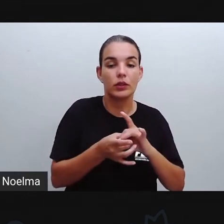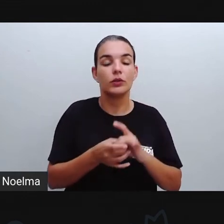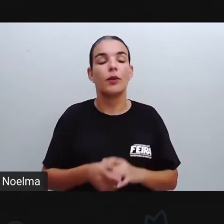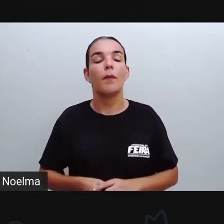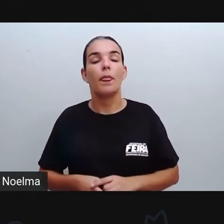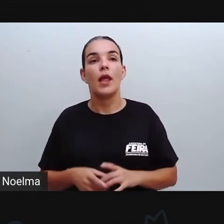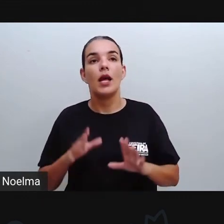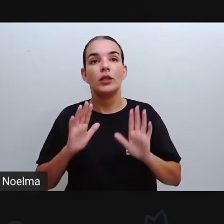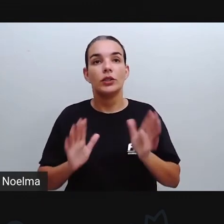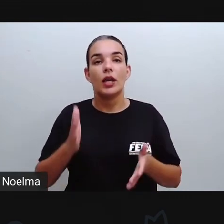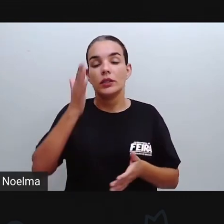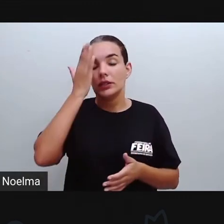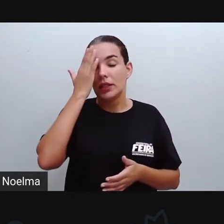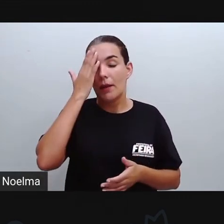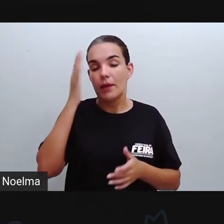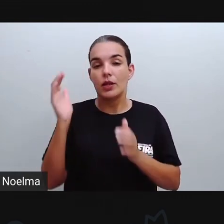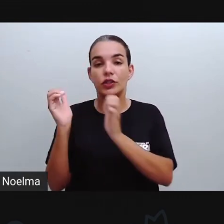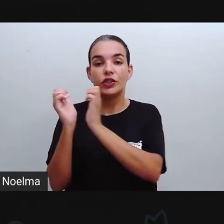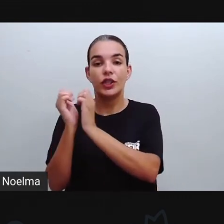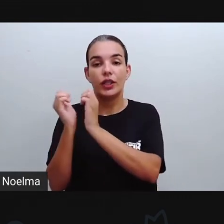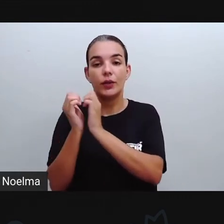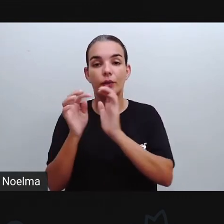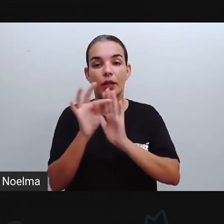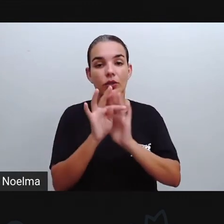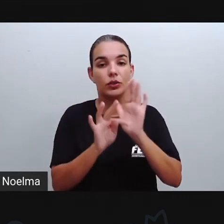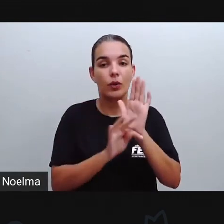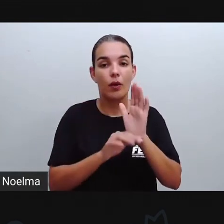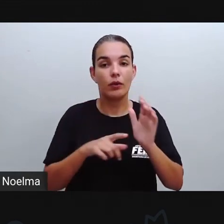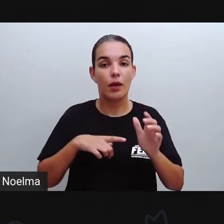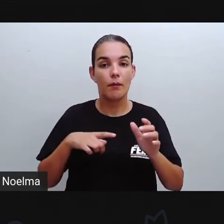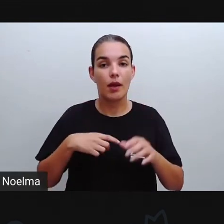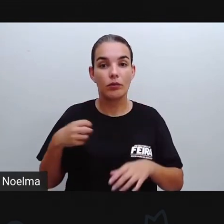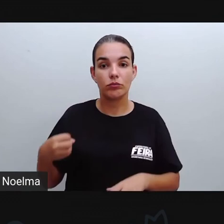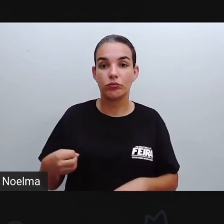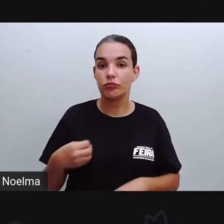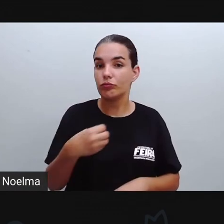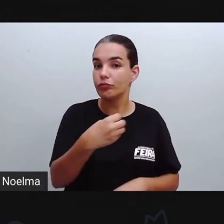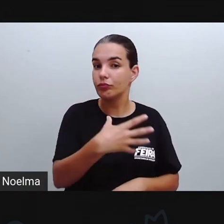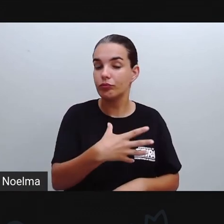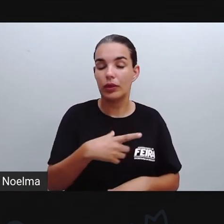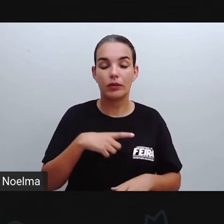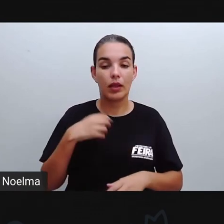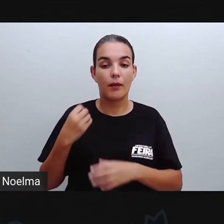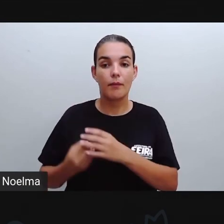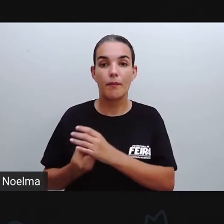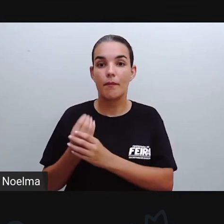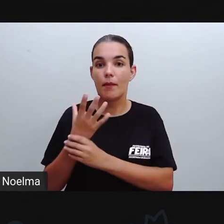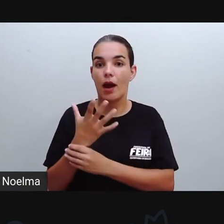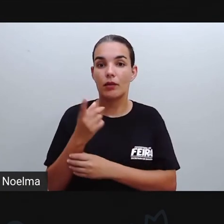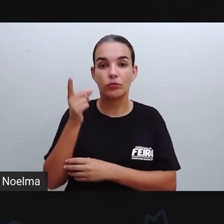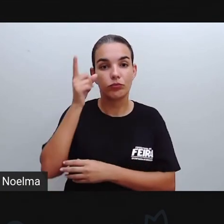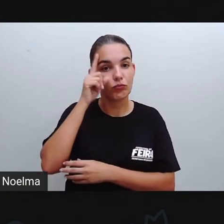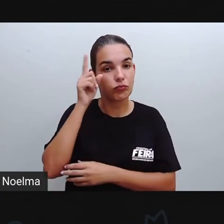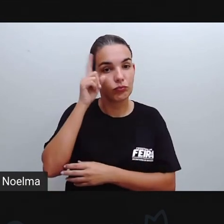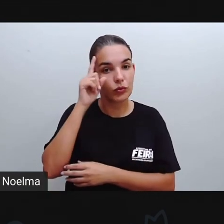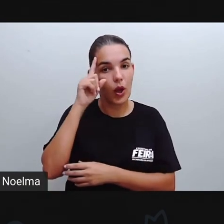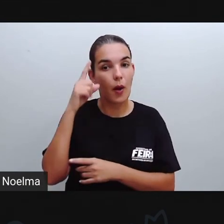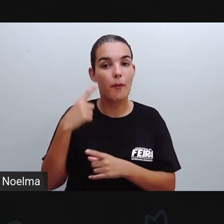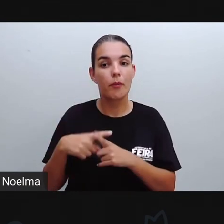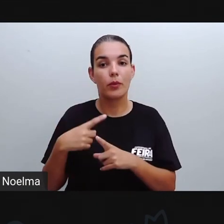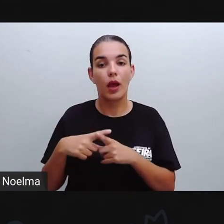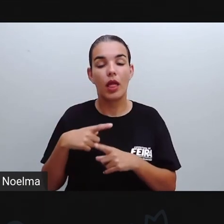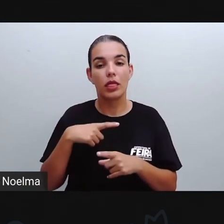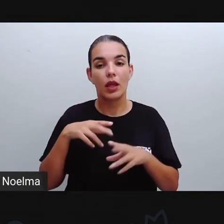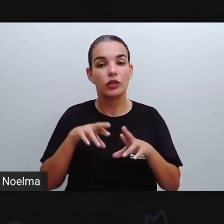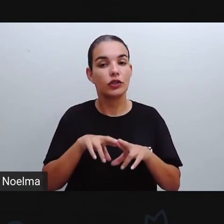eles vêm surgindo constantemente de acordo com as necessidades do momento, certo? Há diferentes